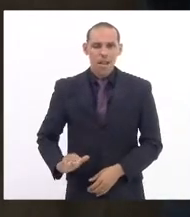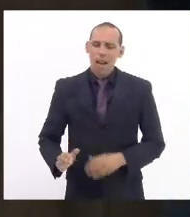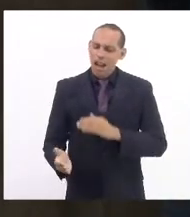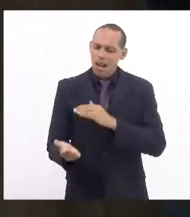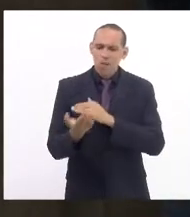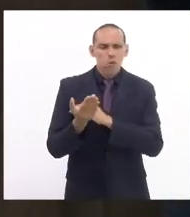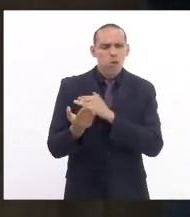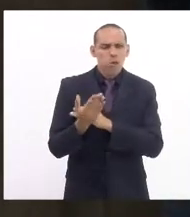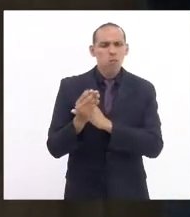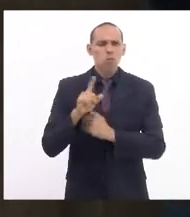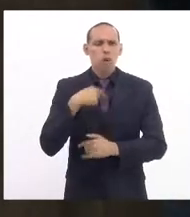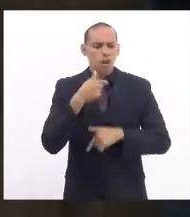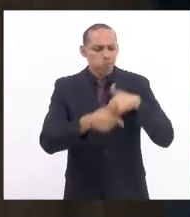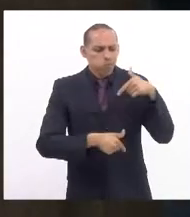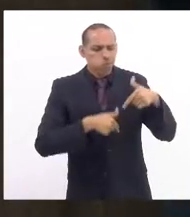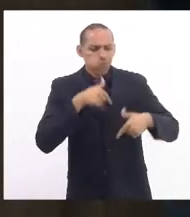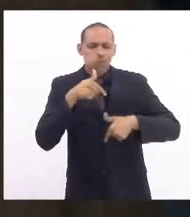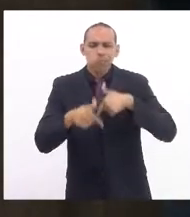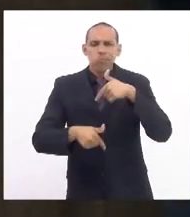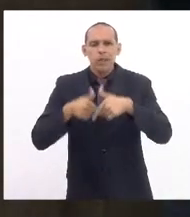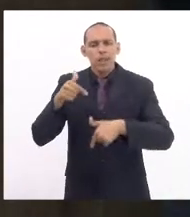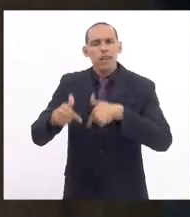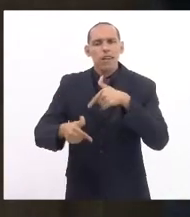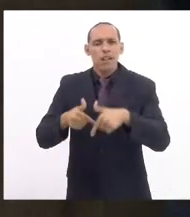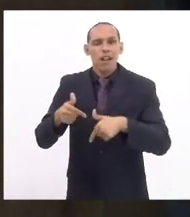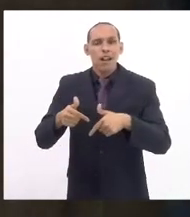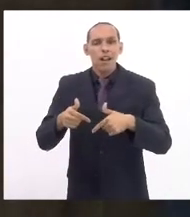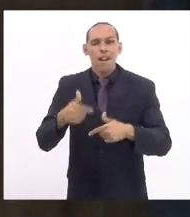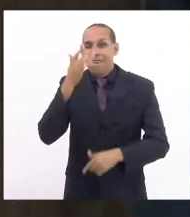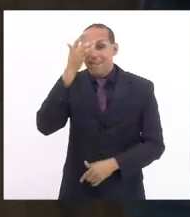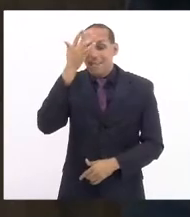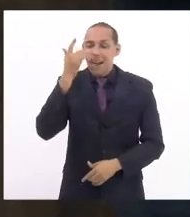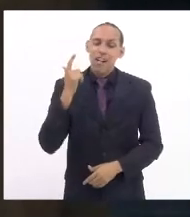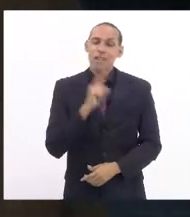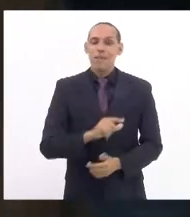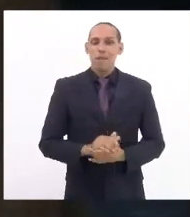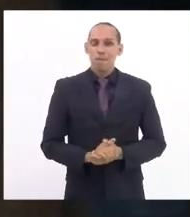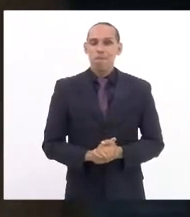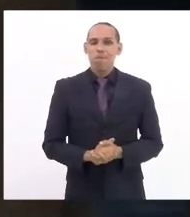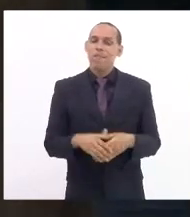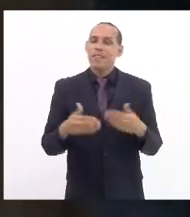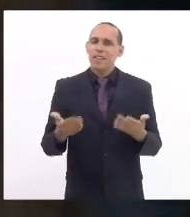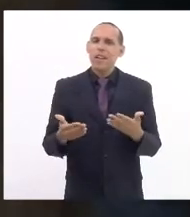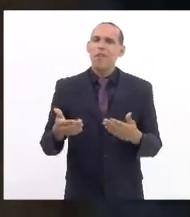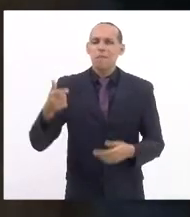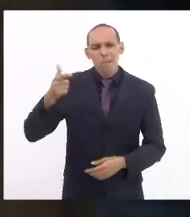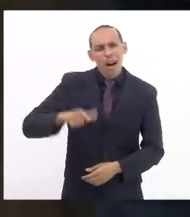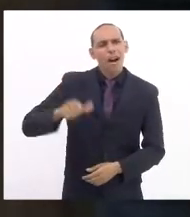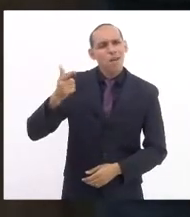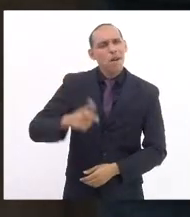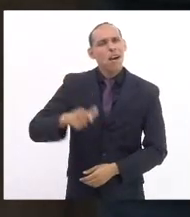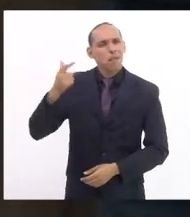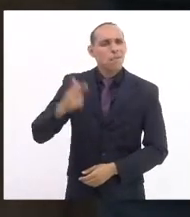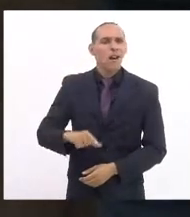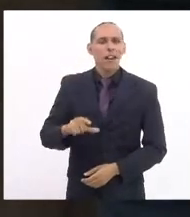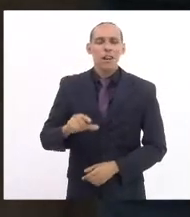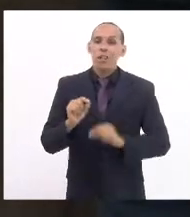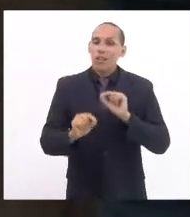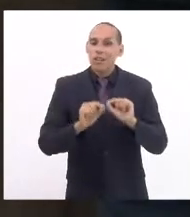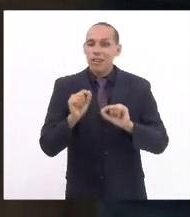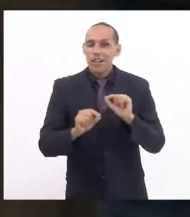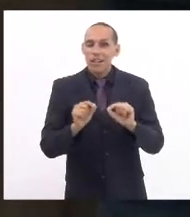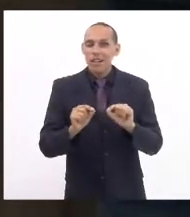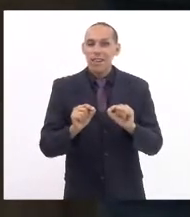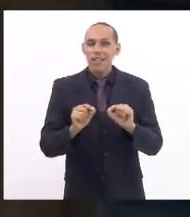atuação, na facilidade da gente trabalhar e é por isso que cada vez mais a gente consegue